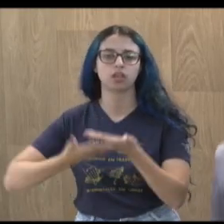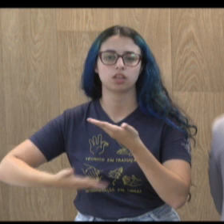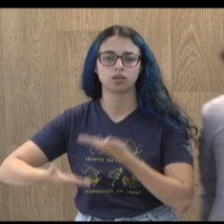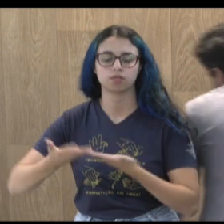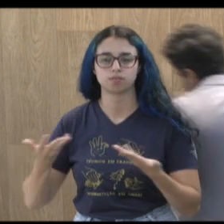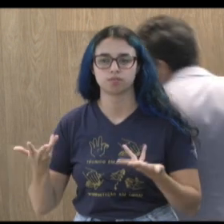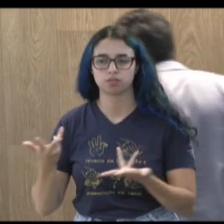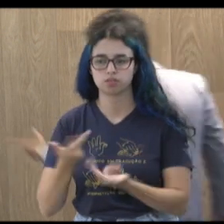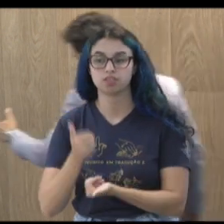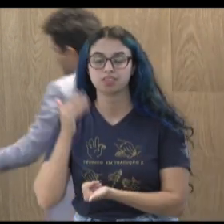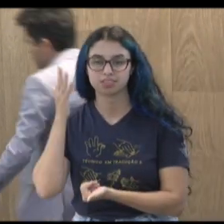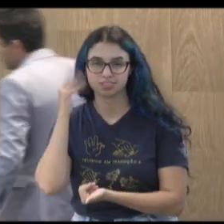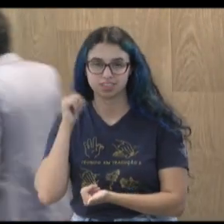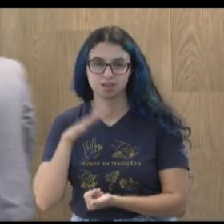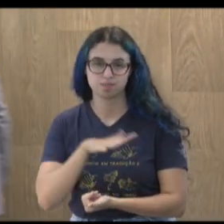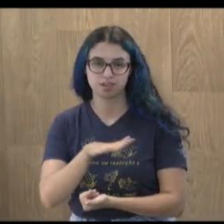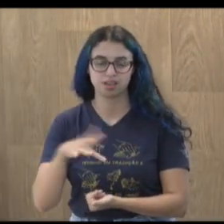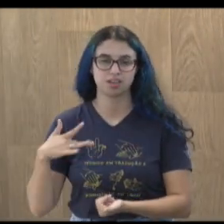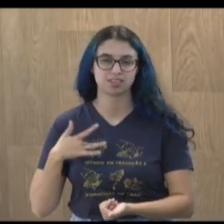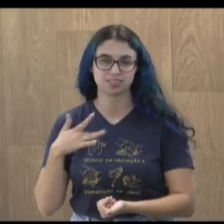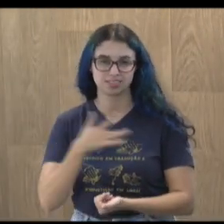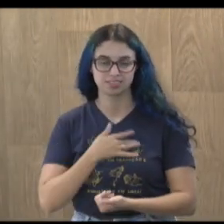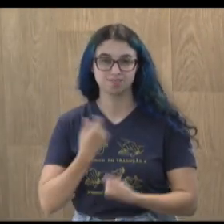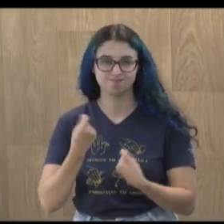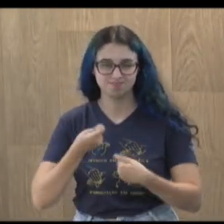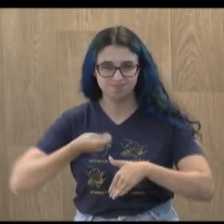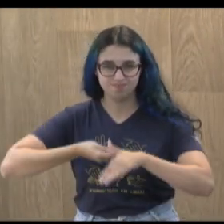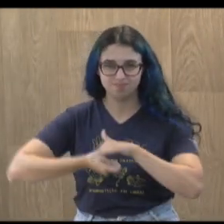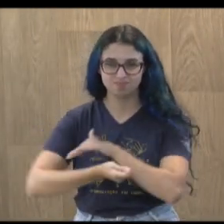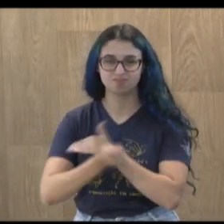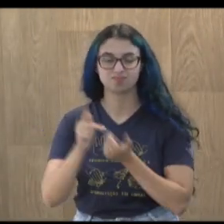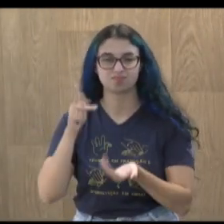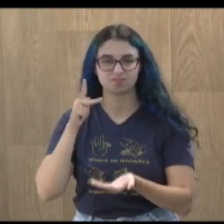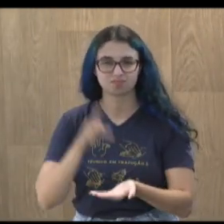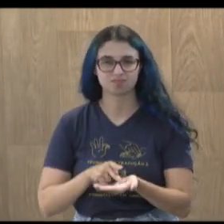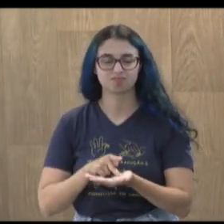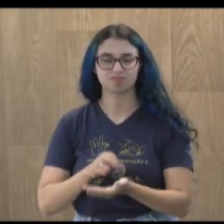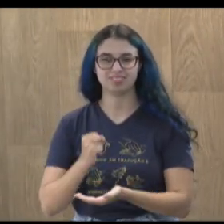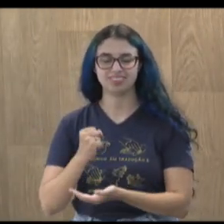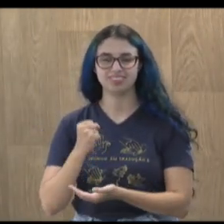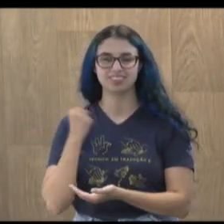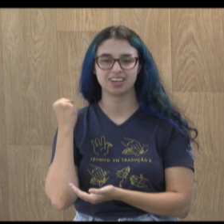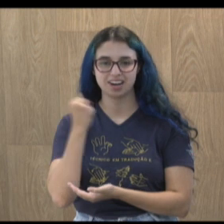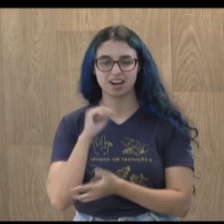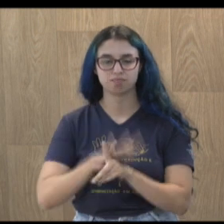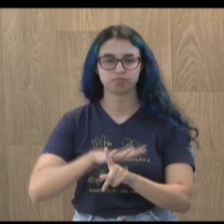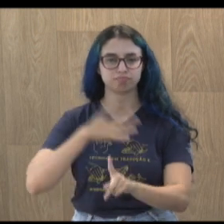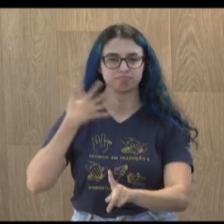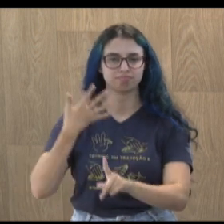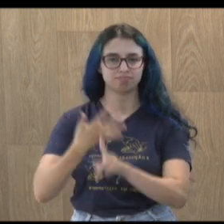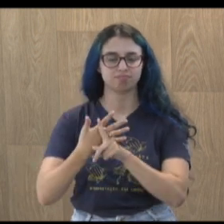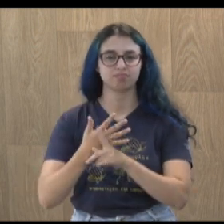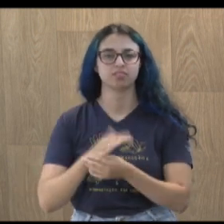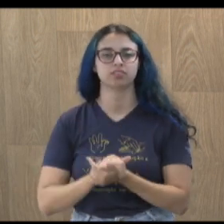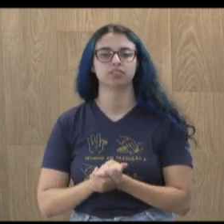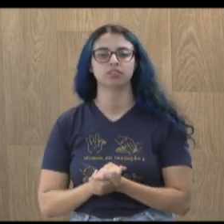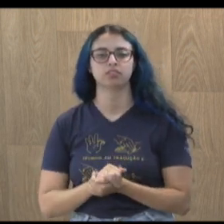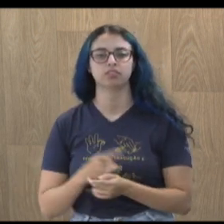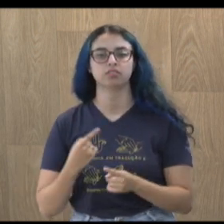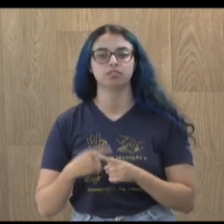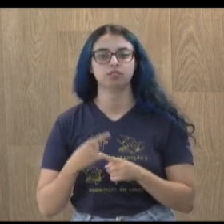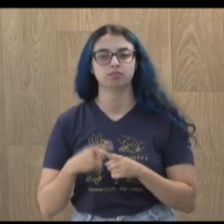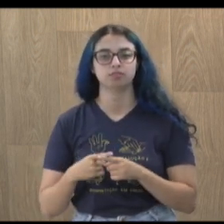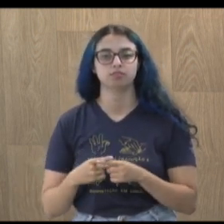A gente sabe que a demanda saúde é uma das maiores demandas, requer um pouquinho de atenção, de cuidado e paciência. Não como se diz, o cobertor é